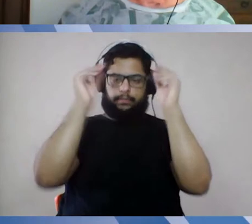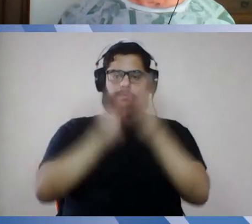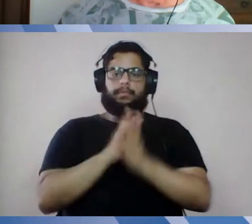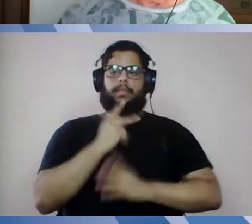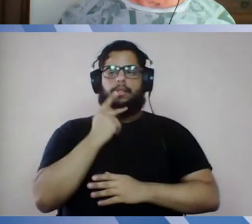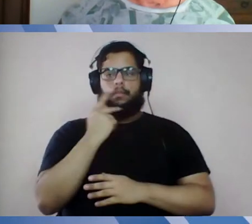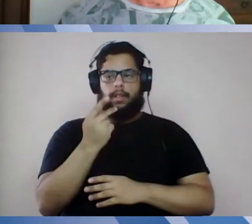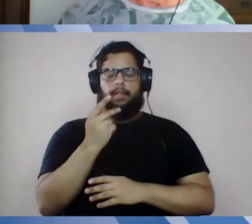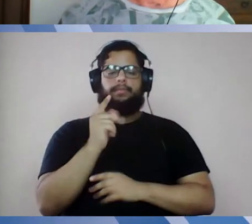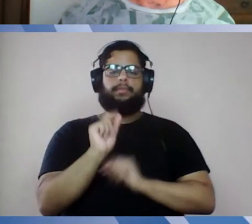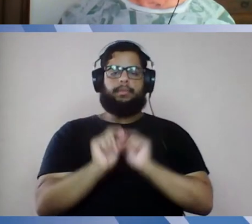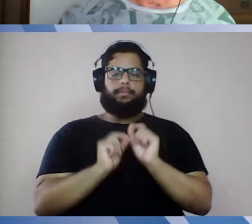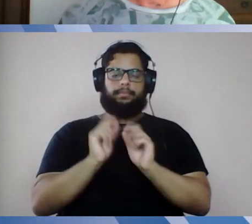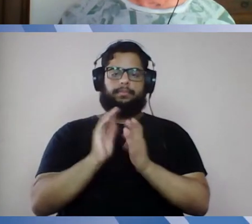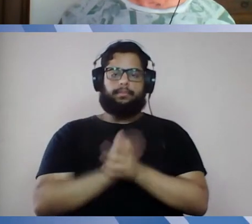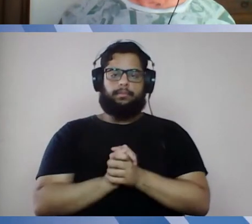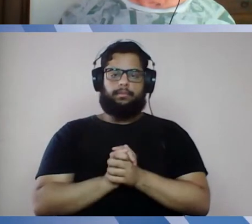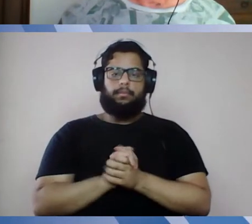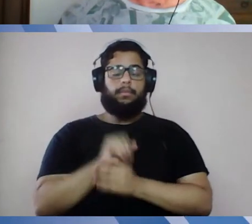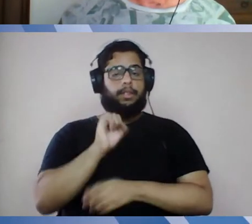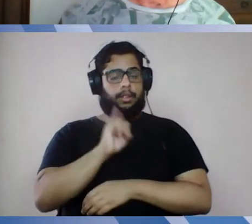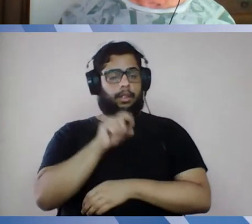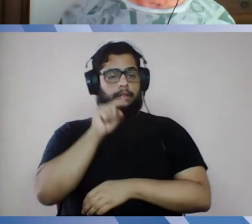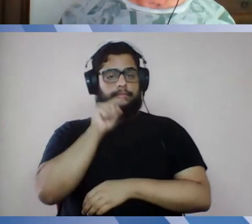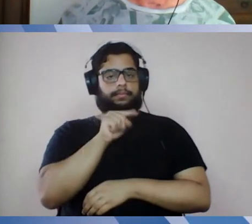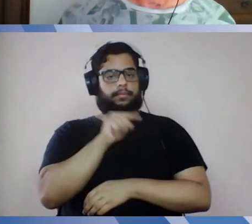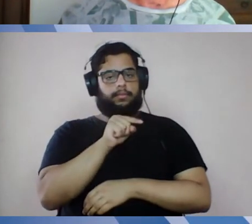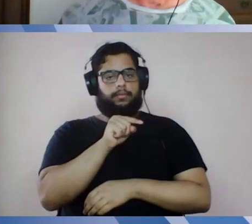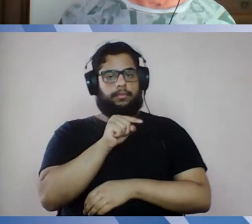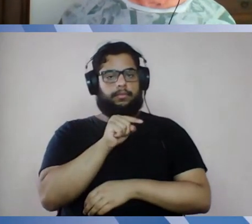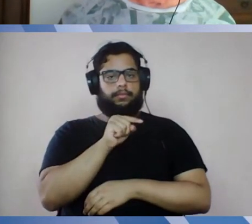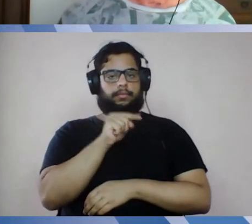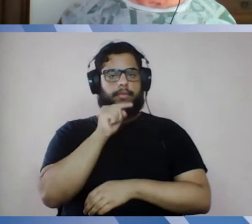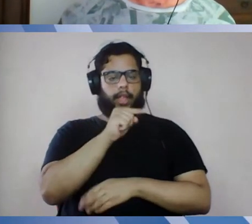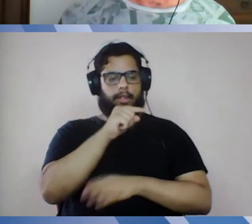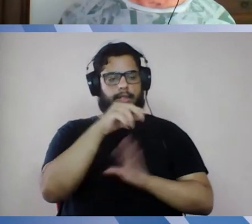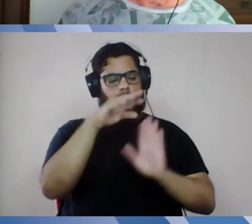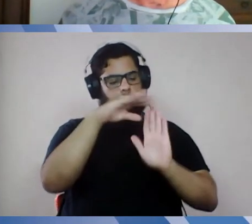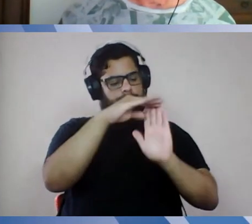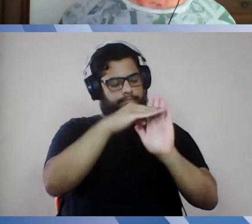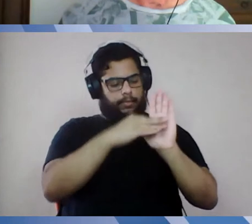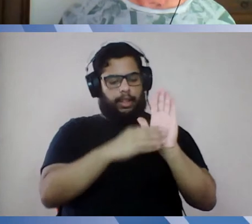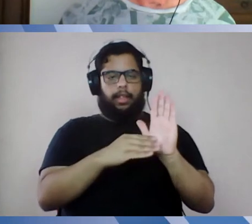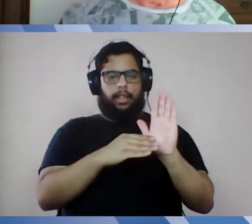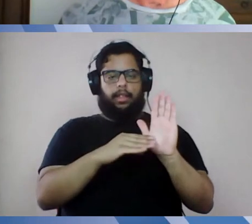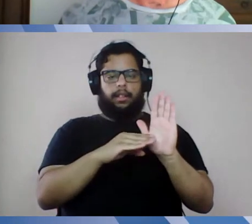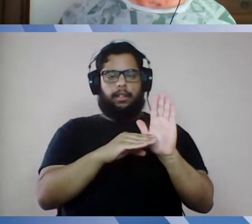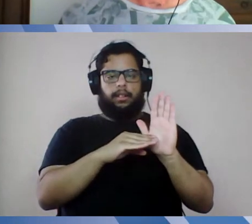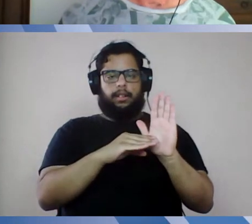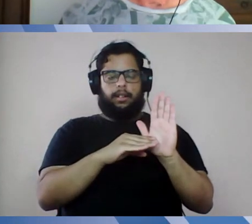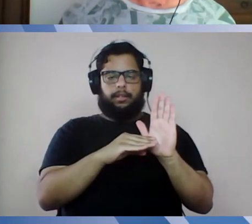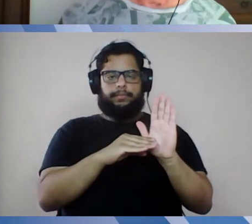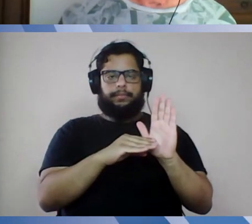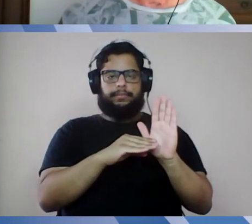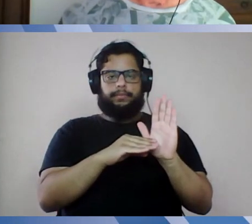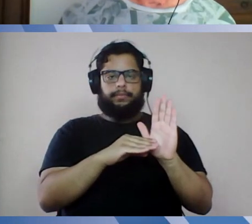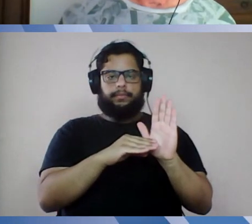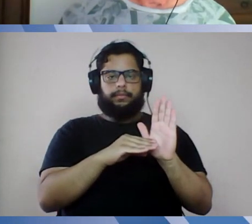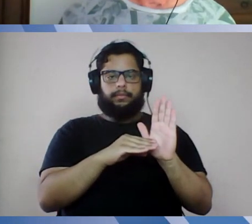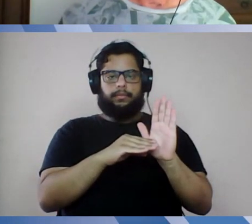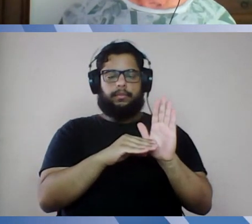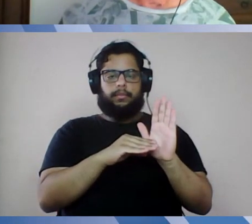colocam se isso, né, se essa resolução contempla também as